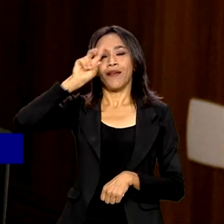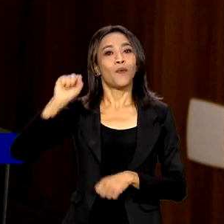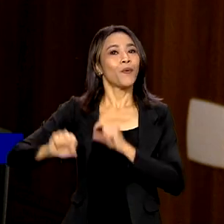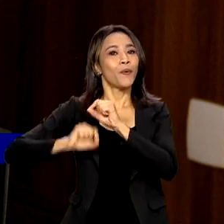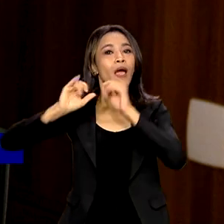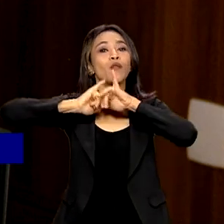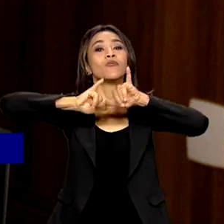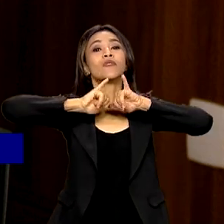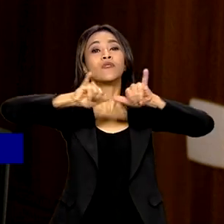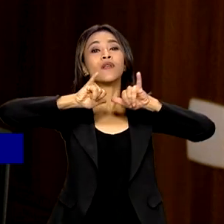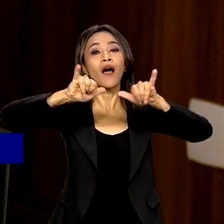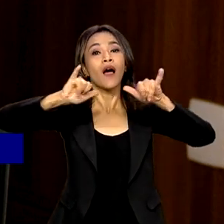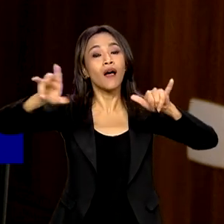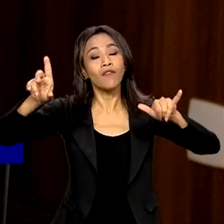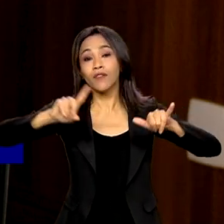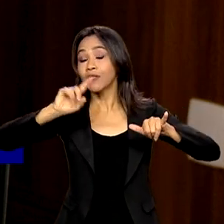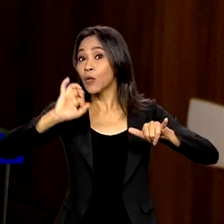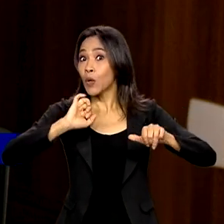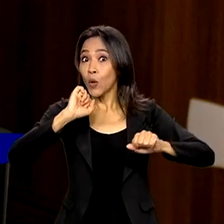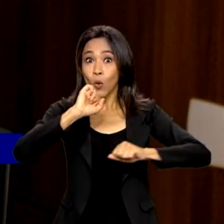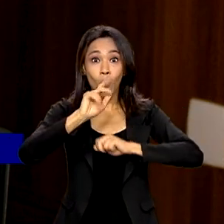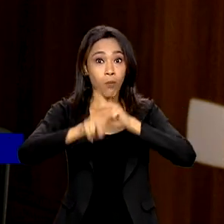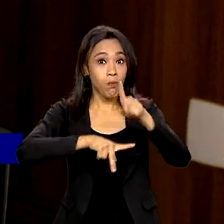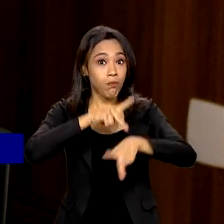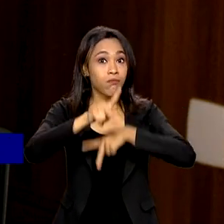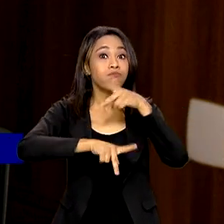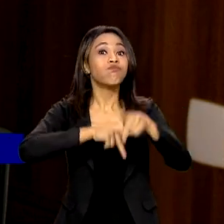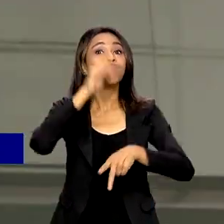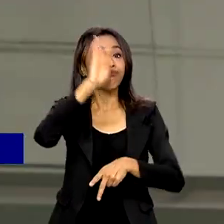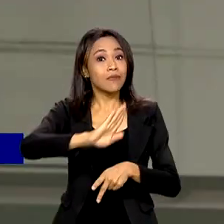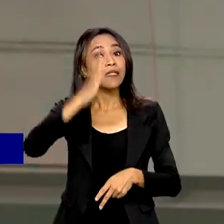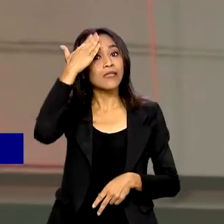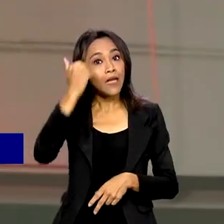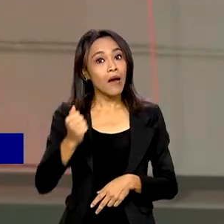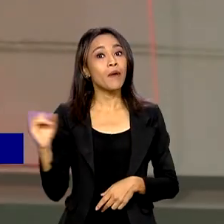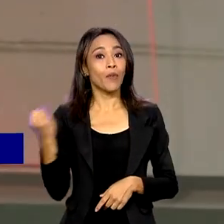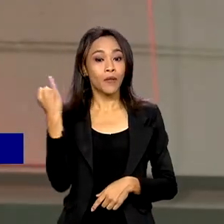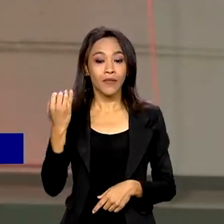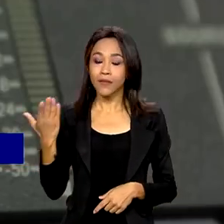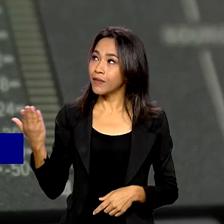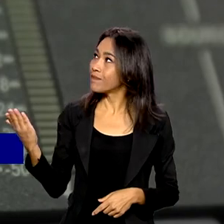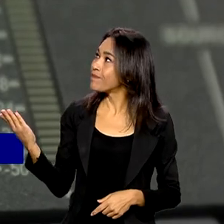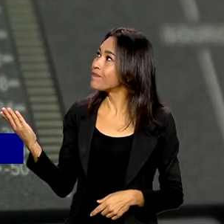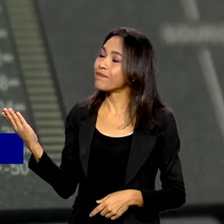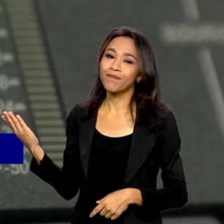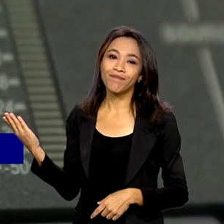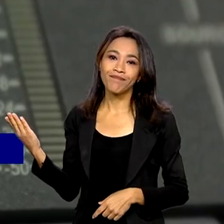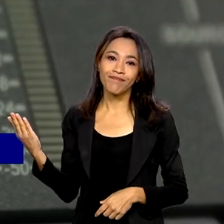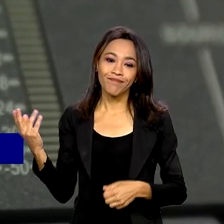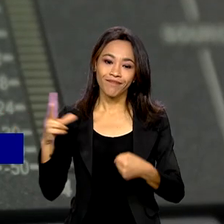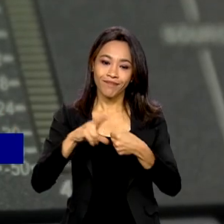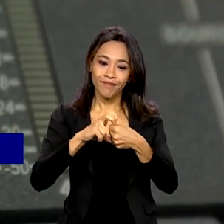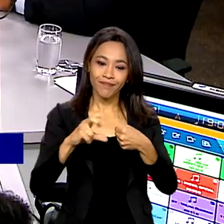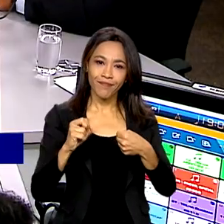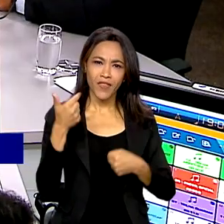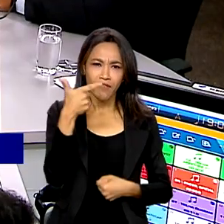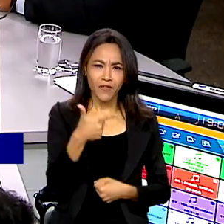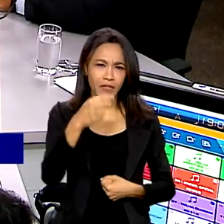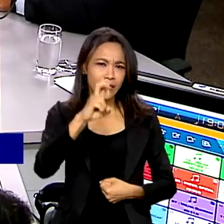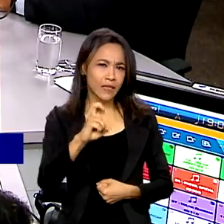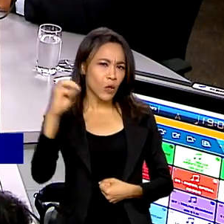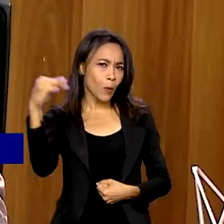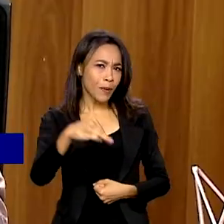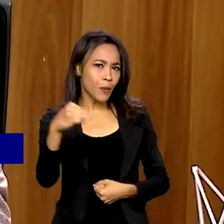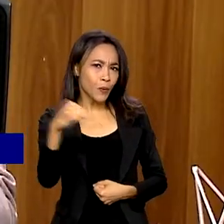o programa, todos os brasileiros sabem da importância dele. Os primeiros 25 minutos do